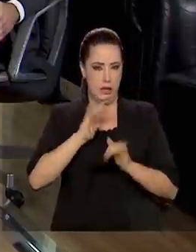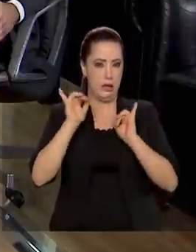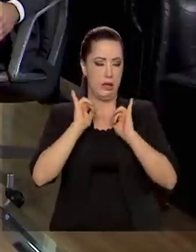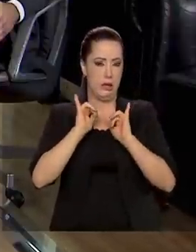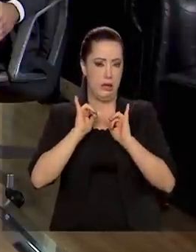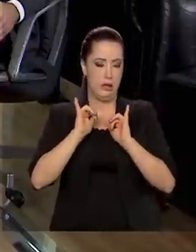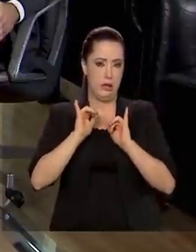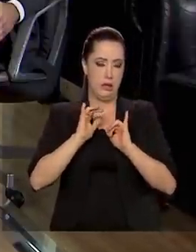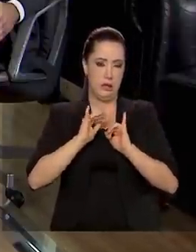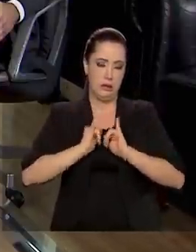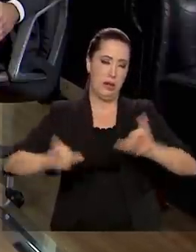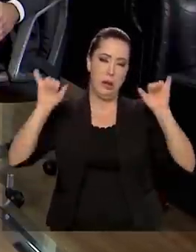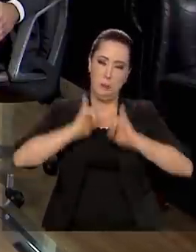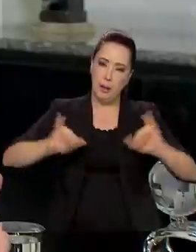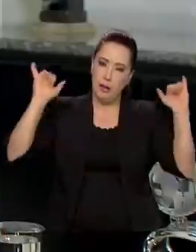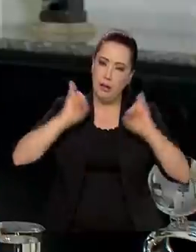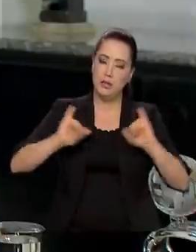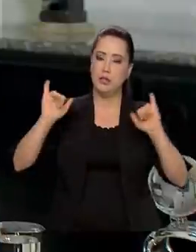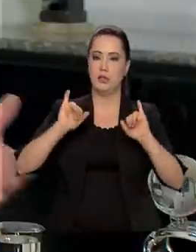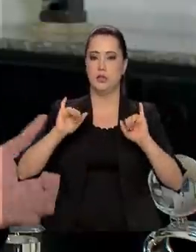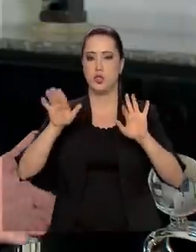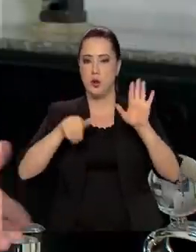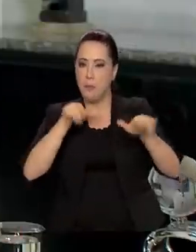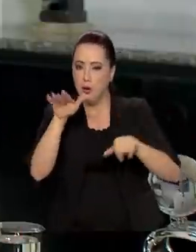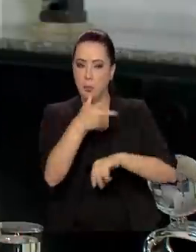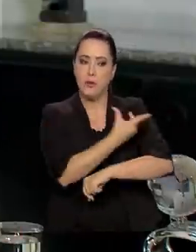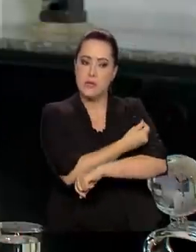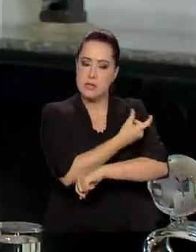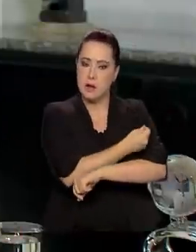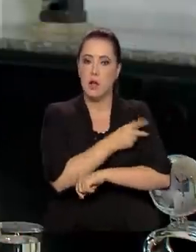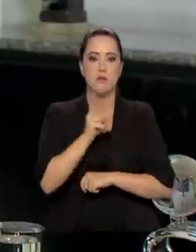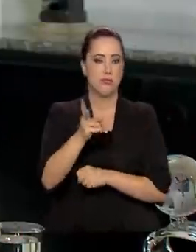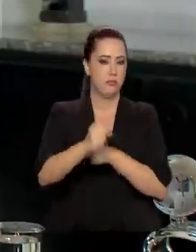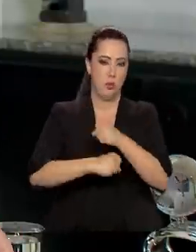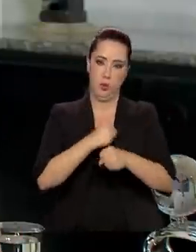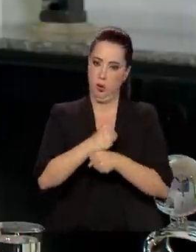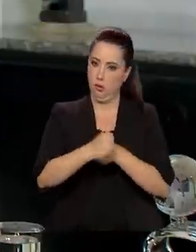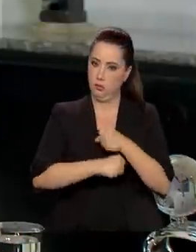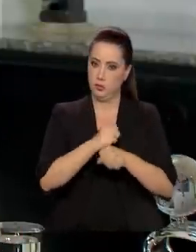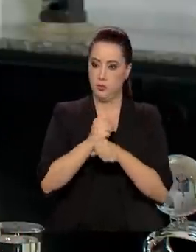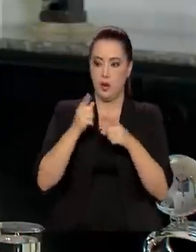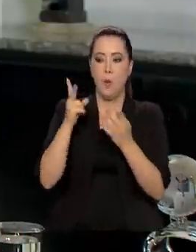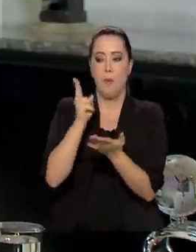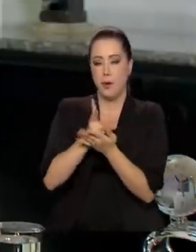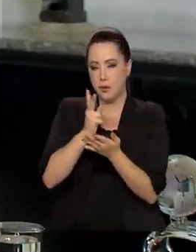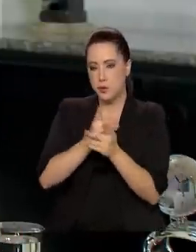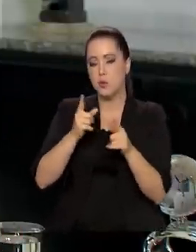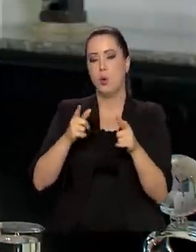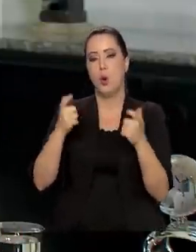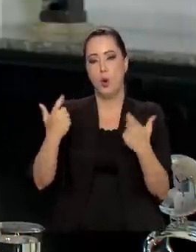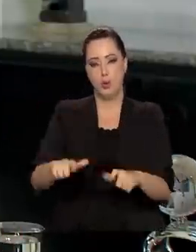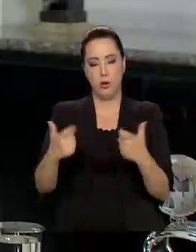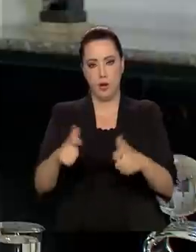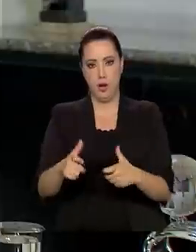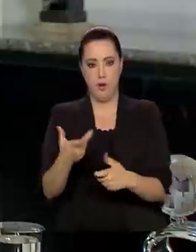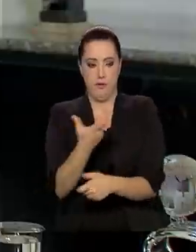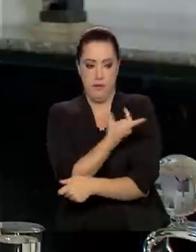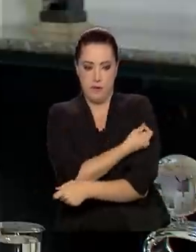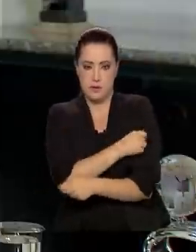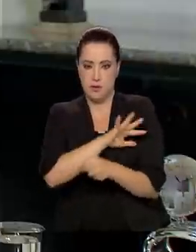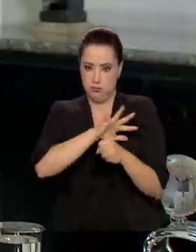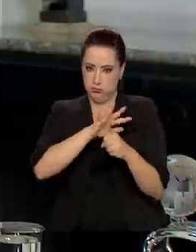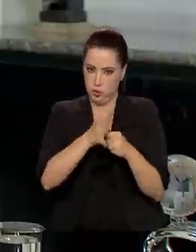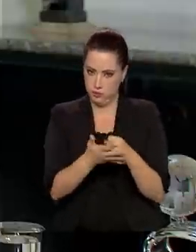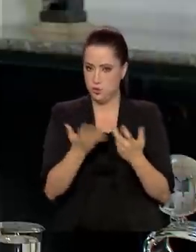de vacinação, que acontecem todos os anos, é onde serão aplicadas as